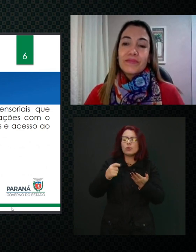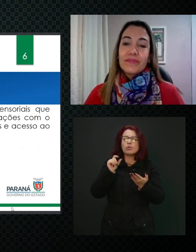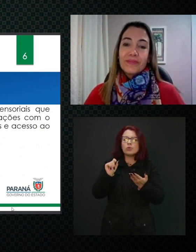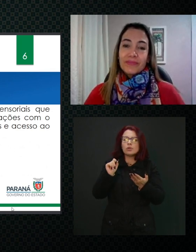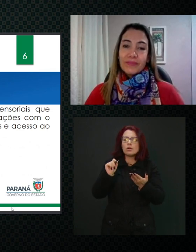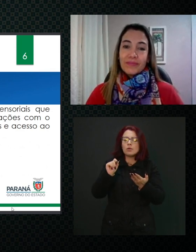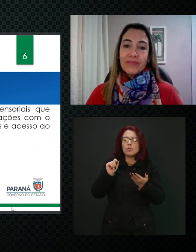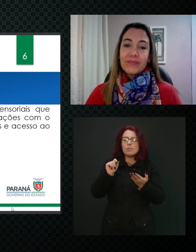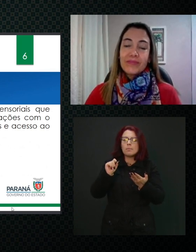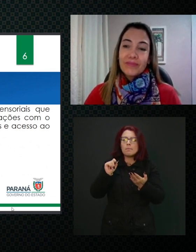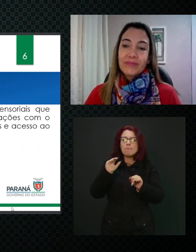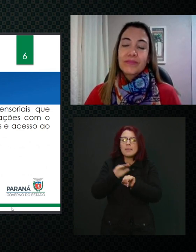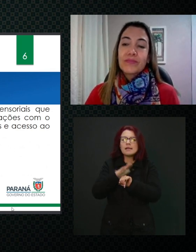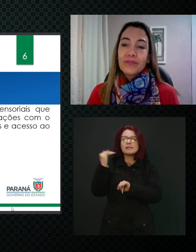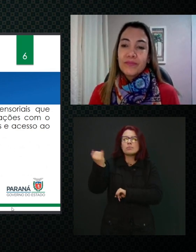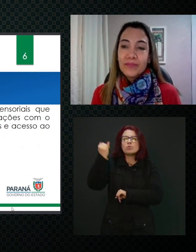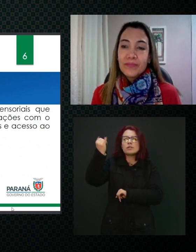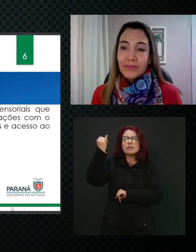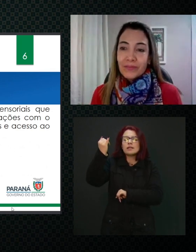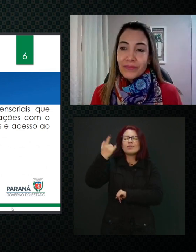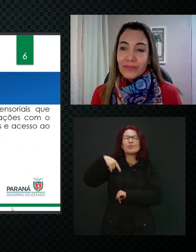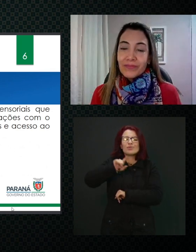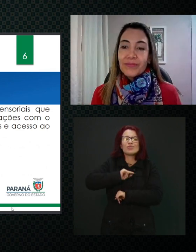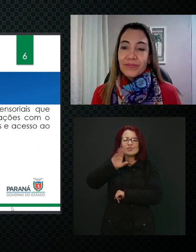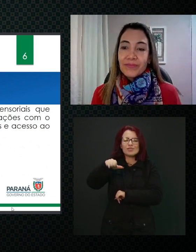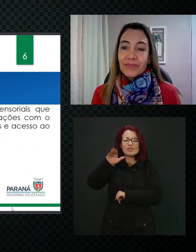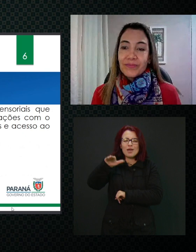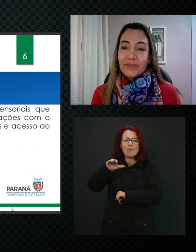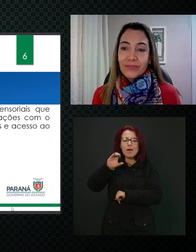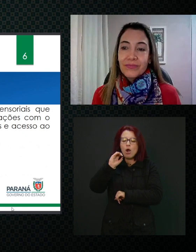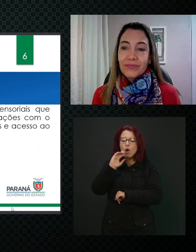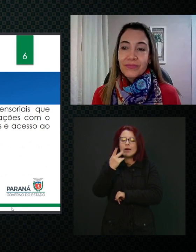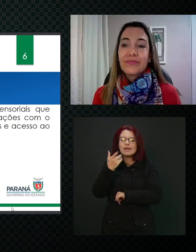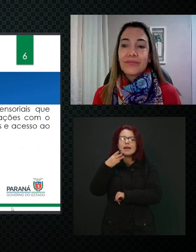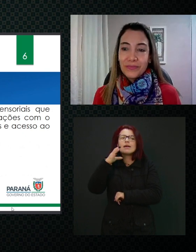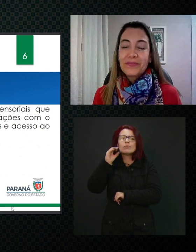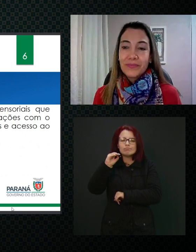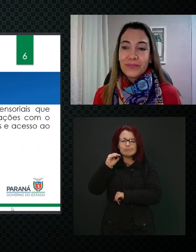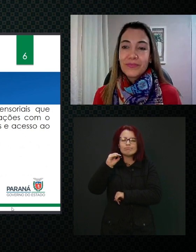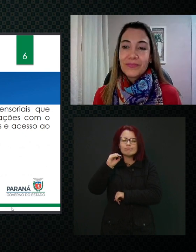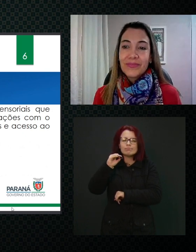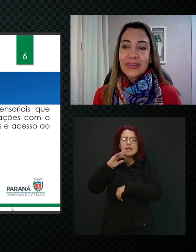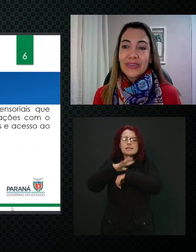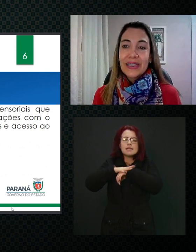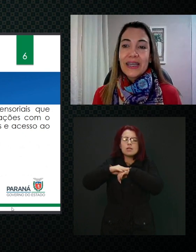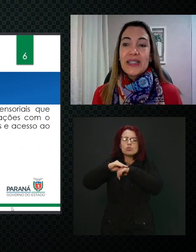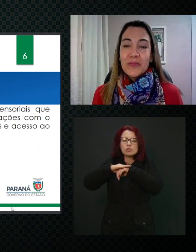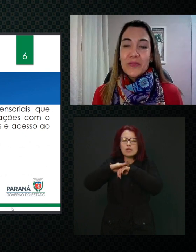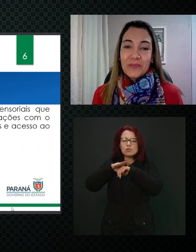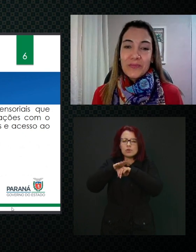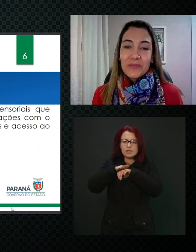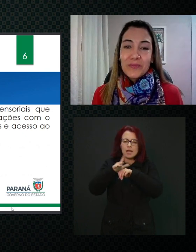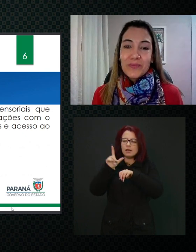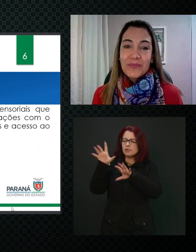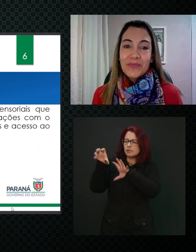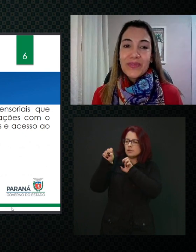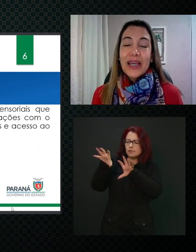os principais órgãos sensoriais, né. Então, gostaria que você falasse um pouquinho pra nós.